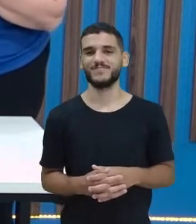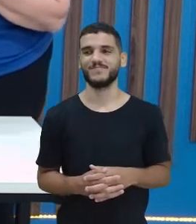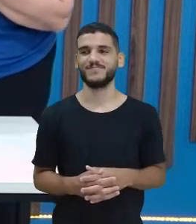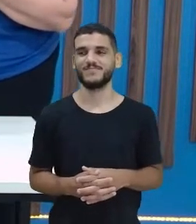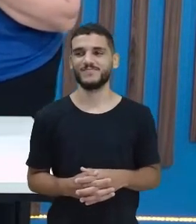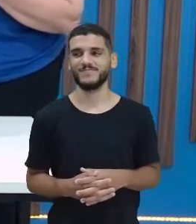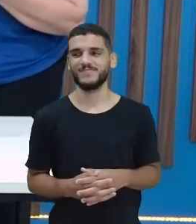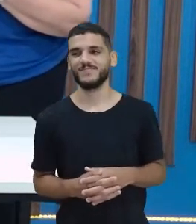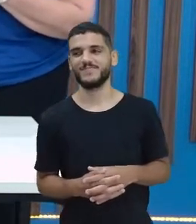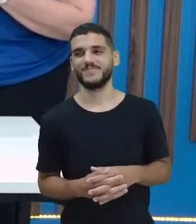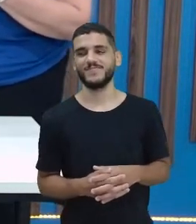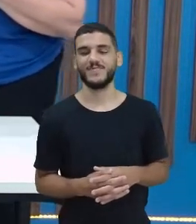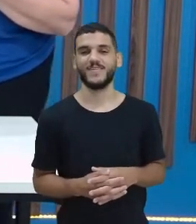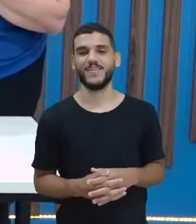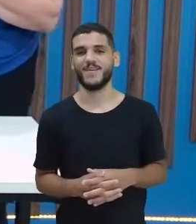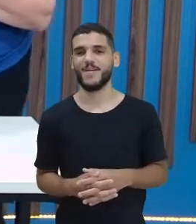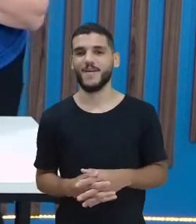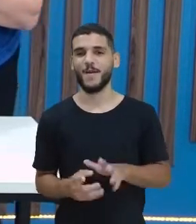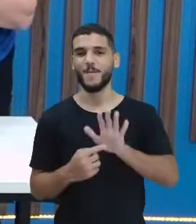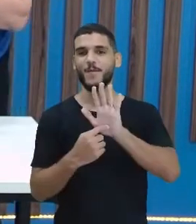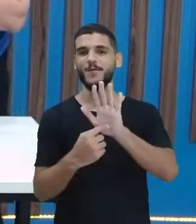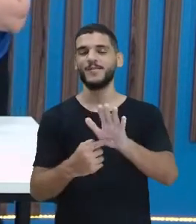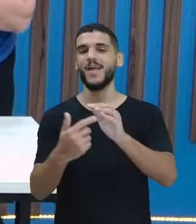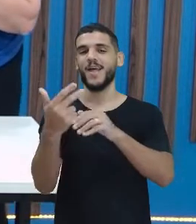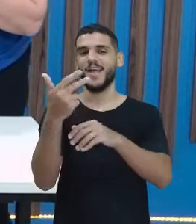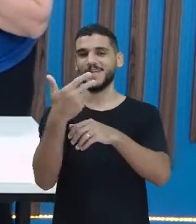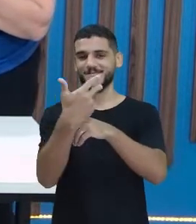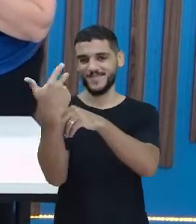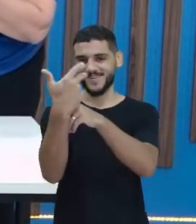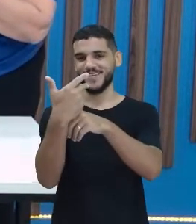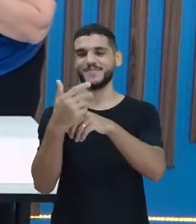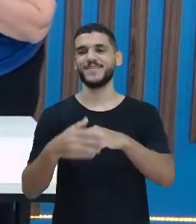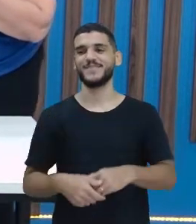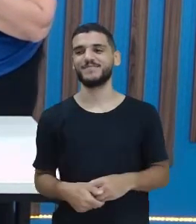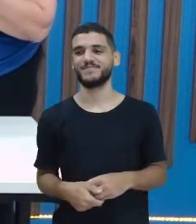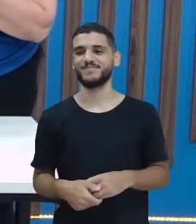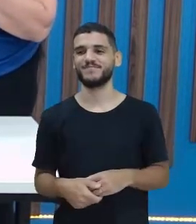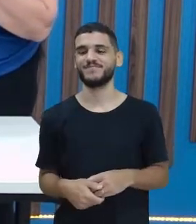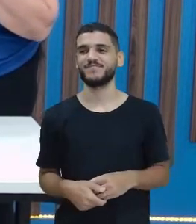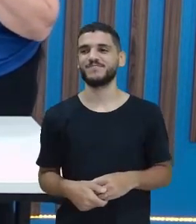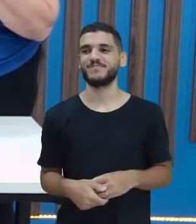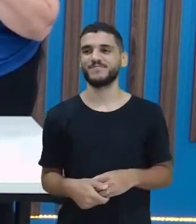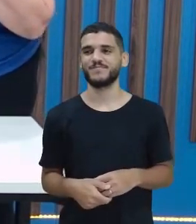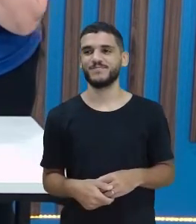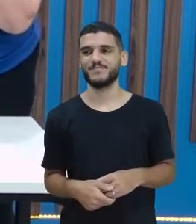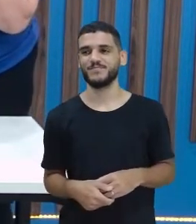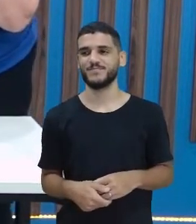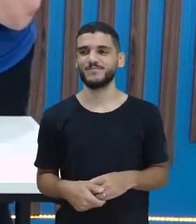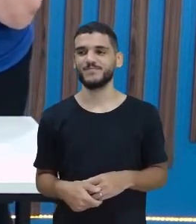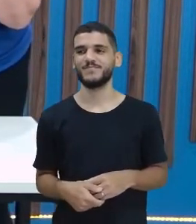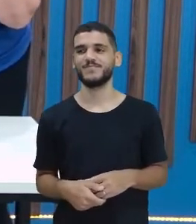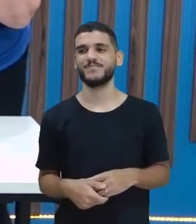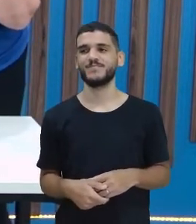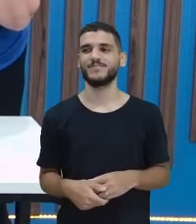Vamos virar ali pra câmera pra descobrir quem é que tirou o número maior. Vamos lá. Já!